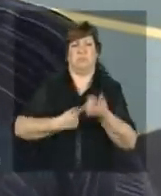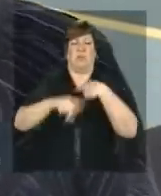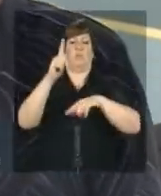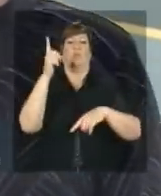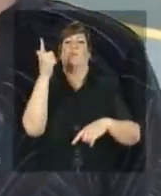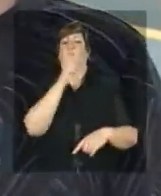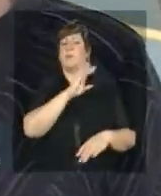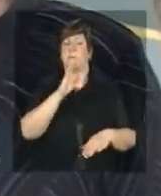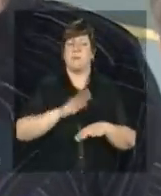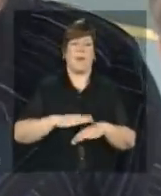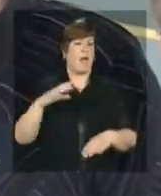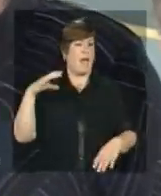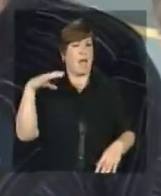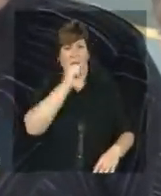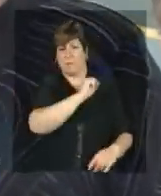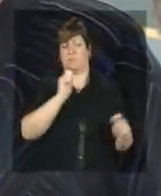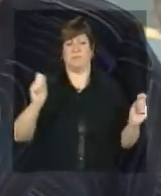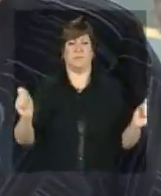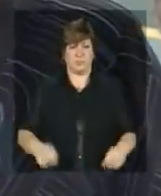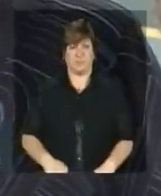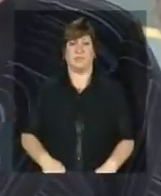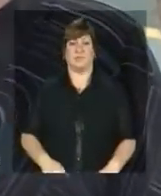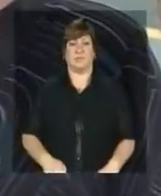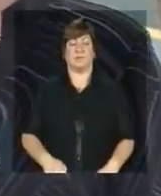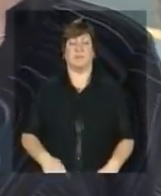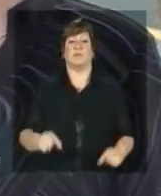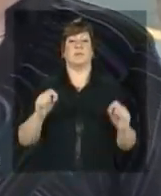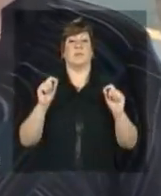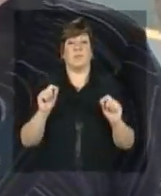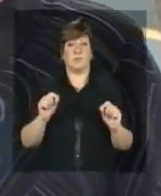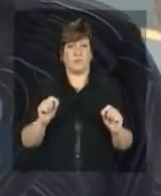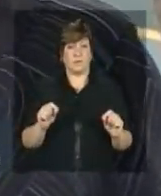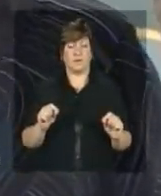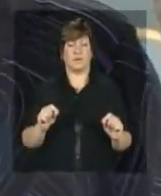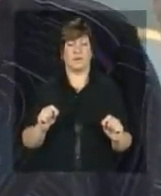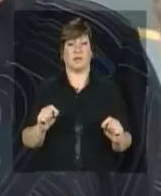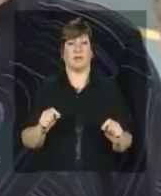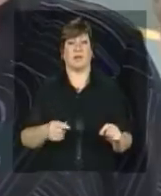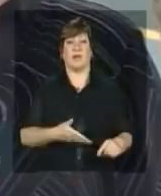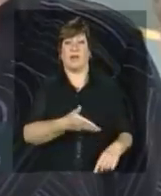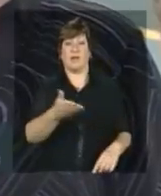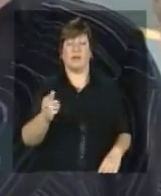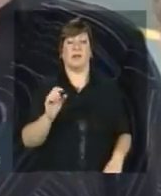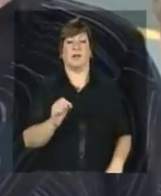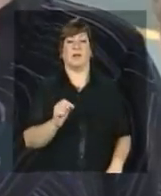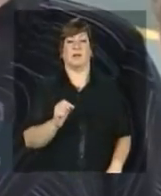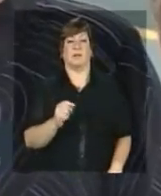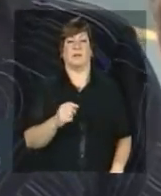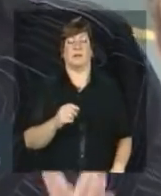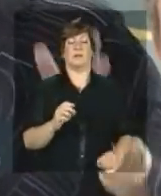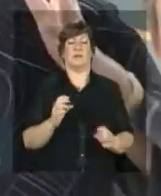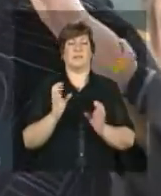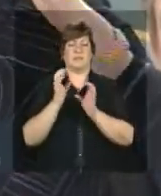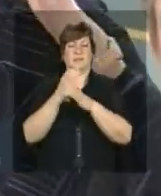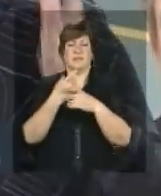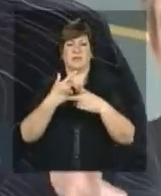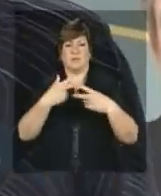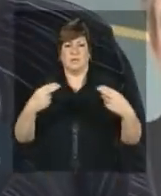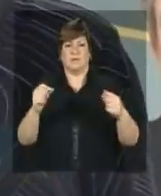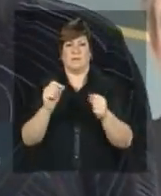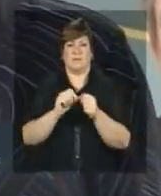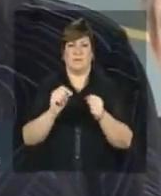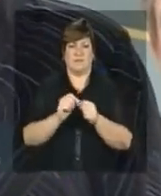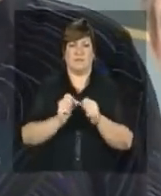o mais rápido possível a aquelas produções científicas, a